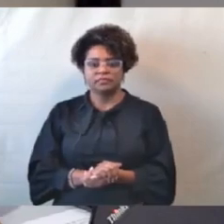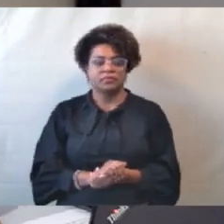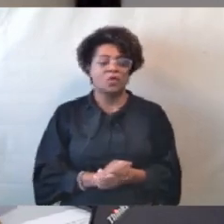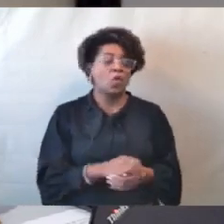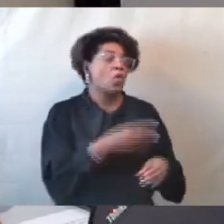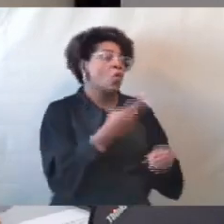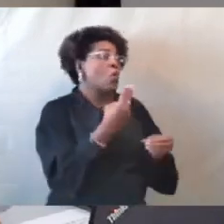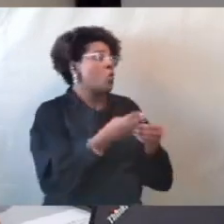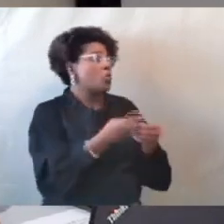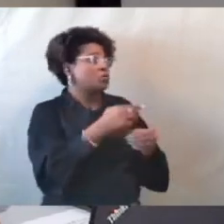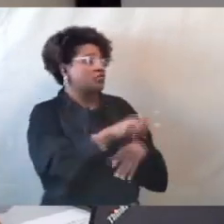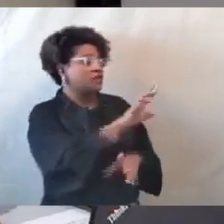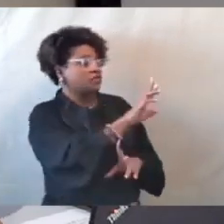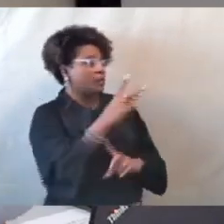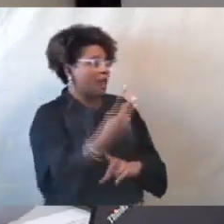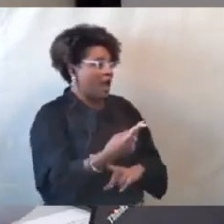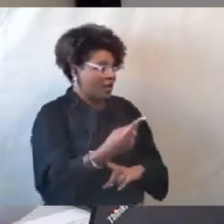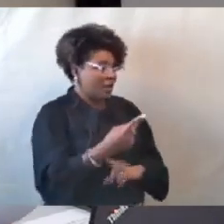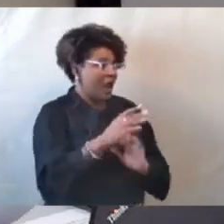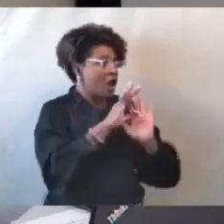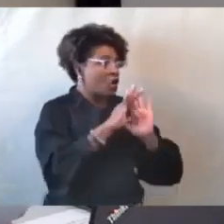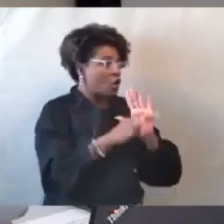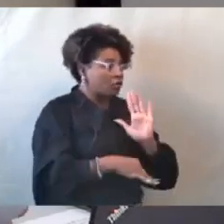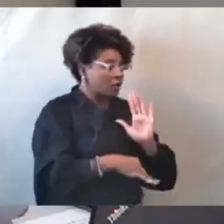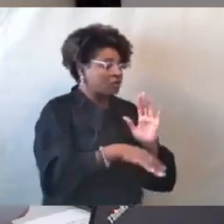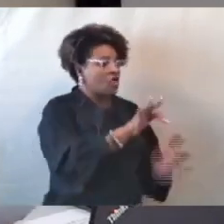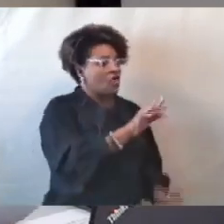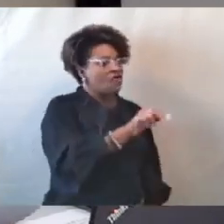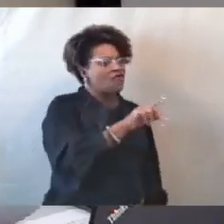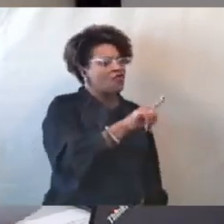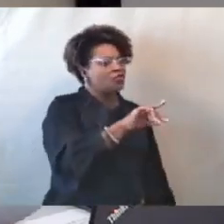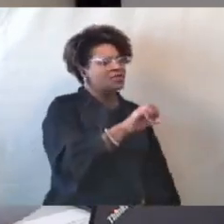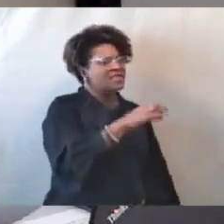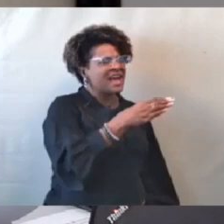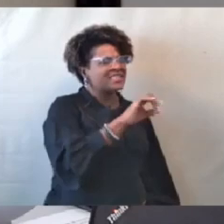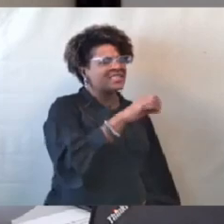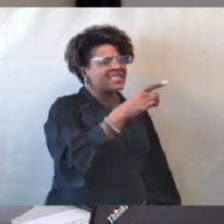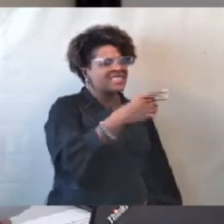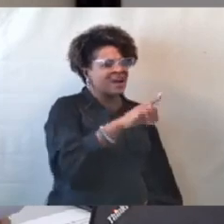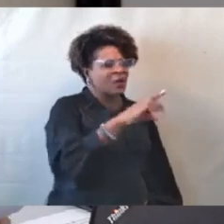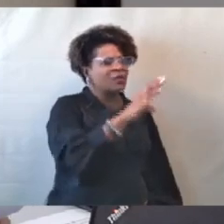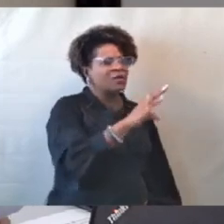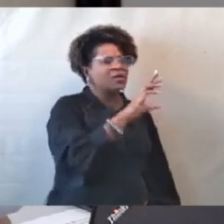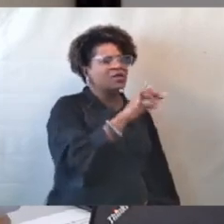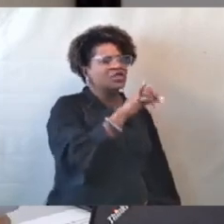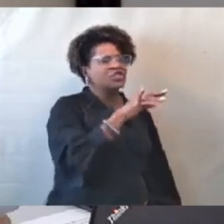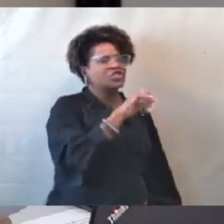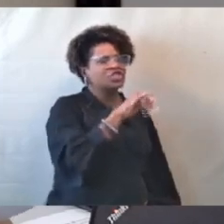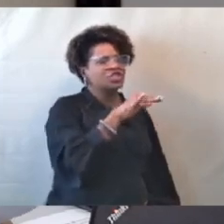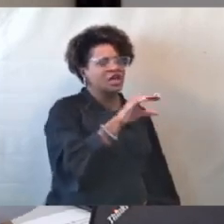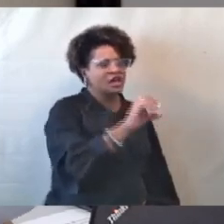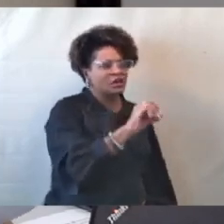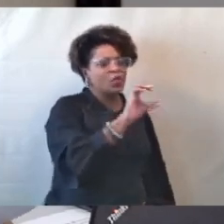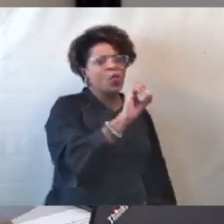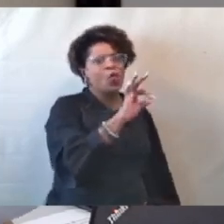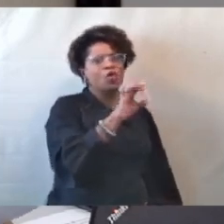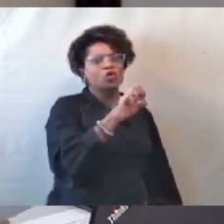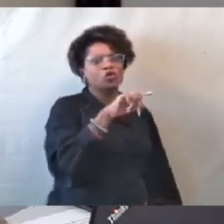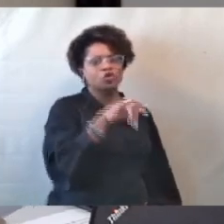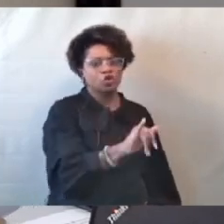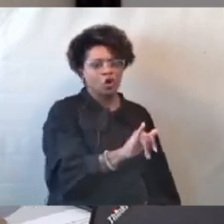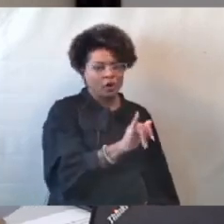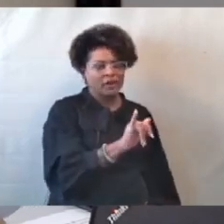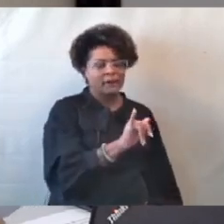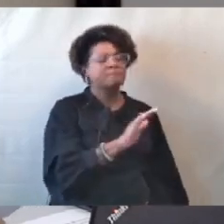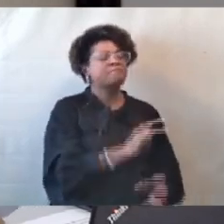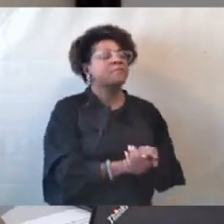Horizonte contratou a Fundação Cristiano Ottoni ao custo de milhões de reais. A fundação emitiu recomendações e diretrizes para auxiliar o município de